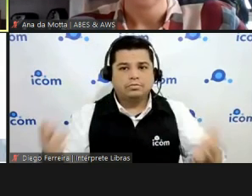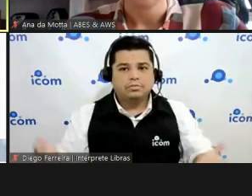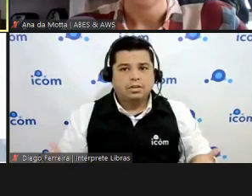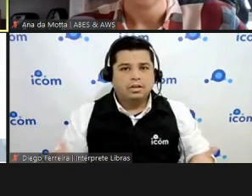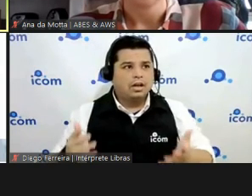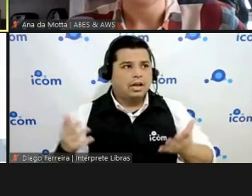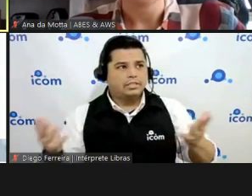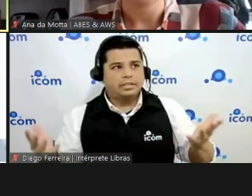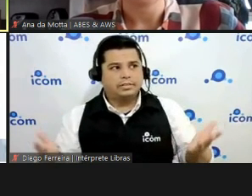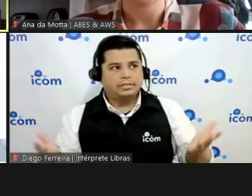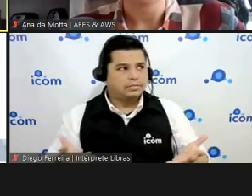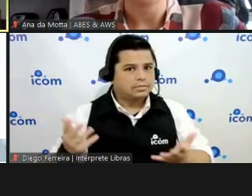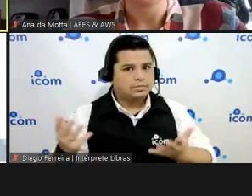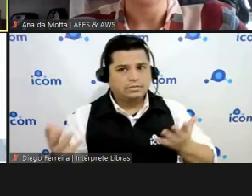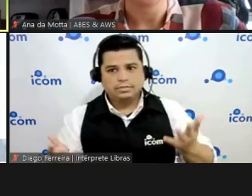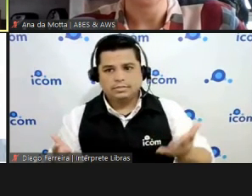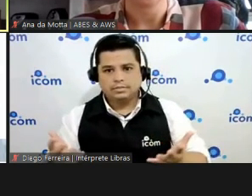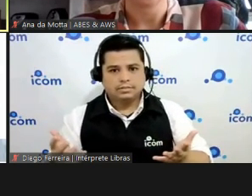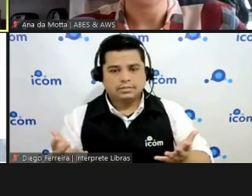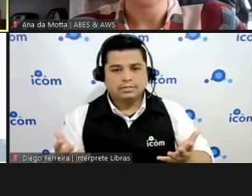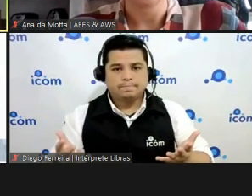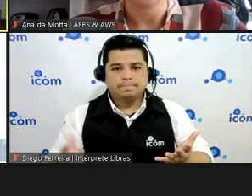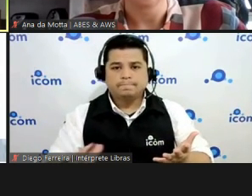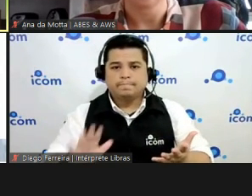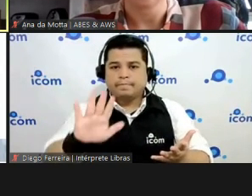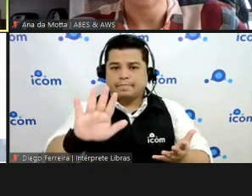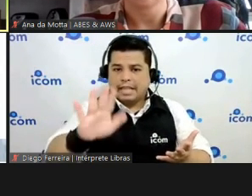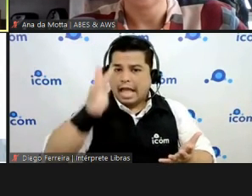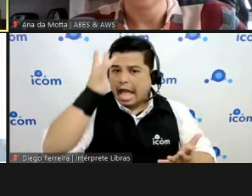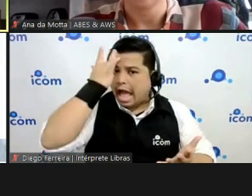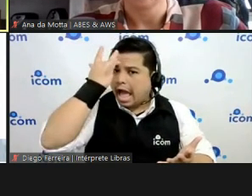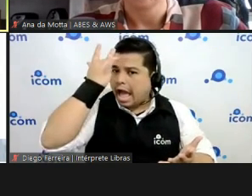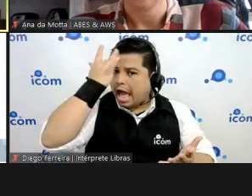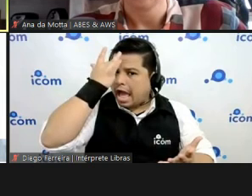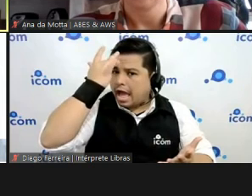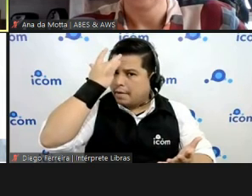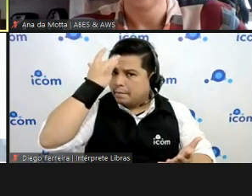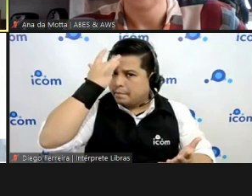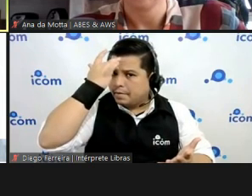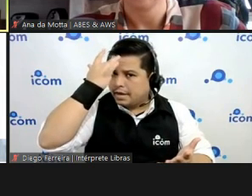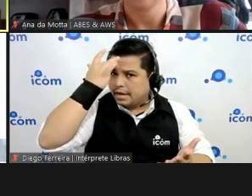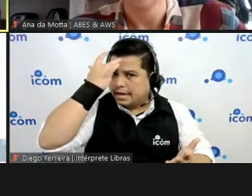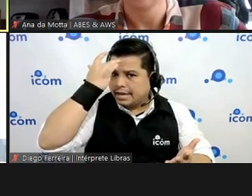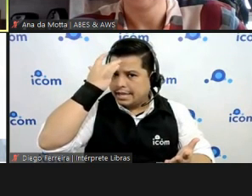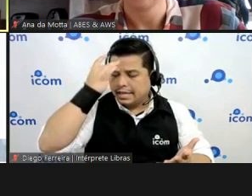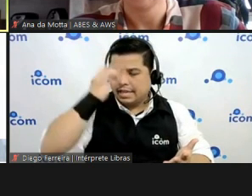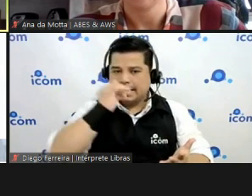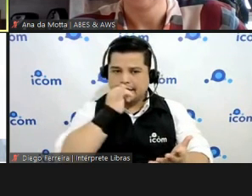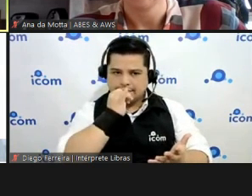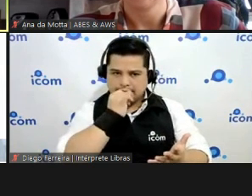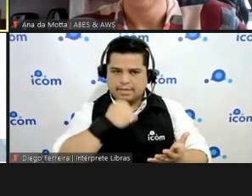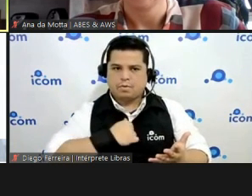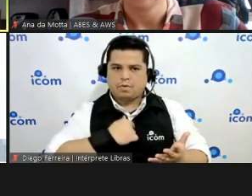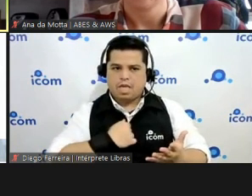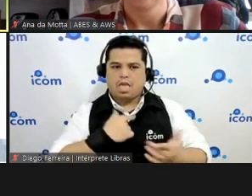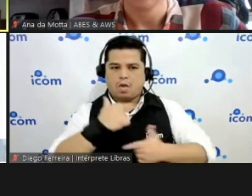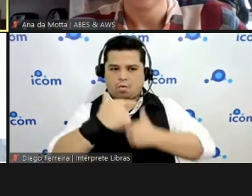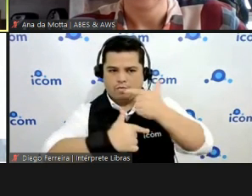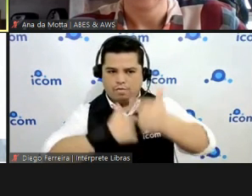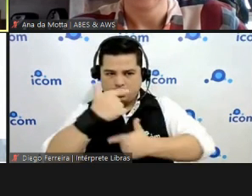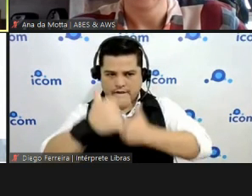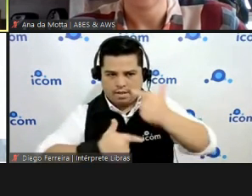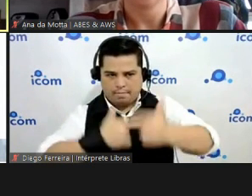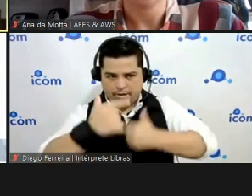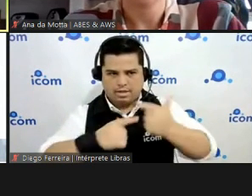segundo eu posso assegurar que amanhã uma outra não tem uma taxa melhor do que essa como é que eu vou